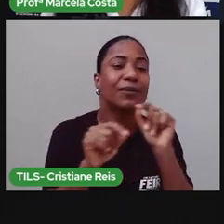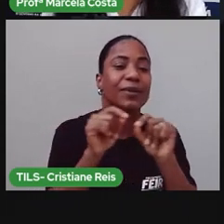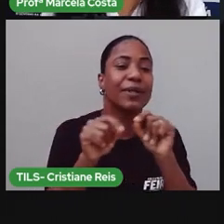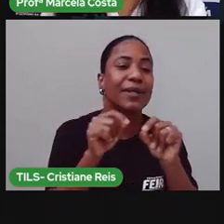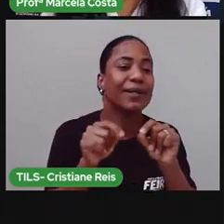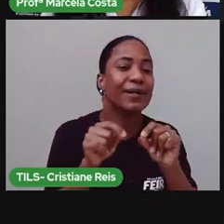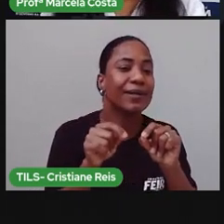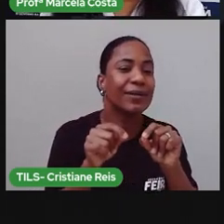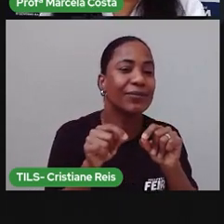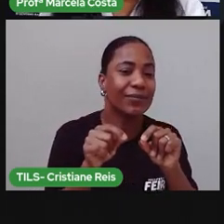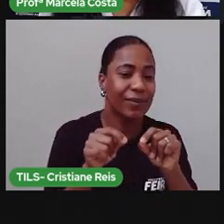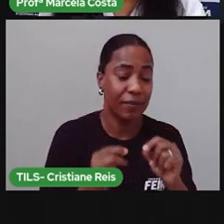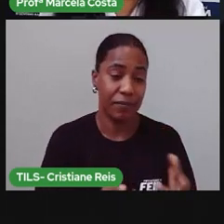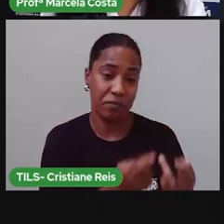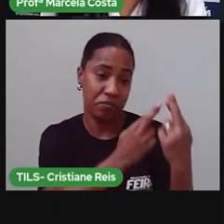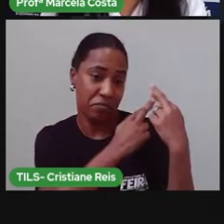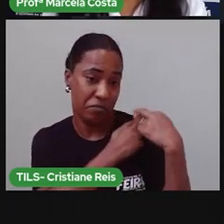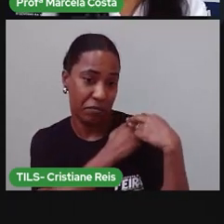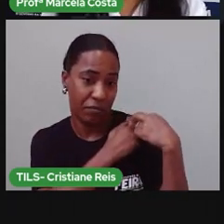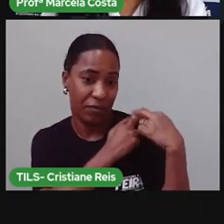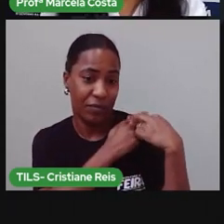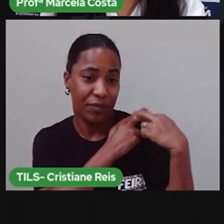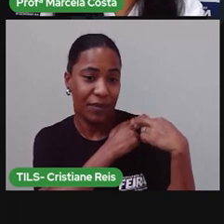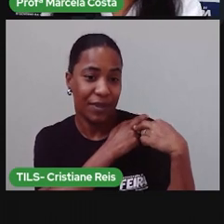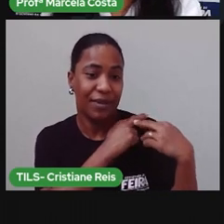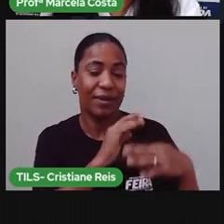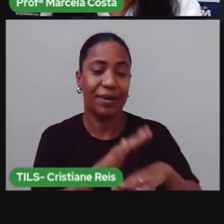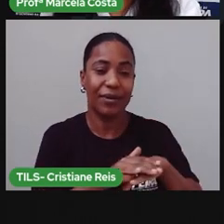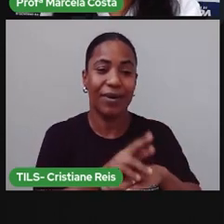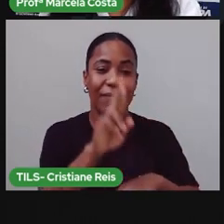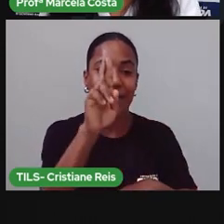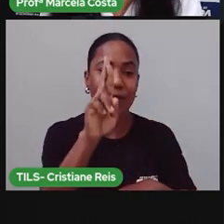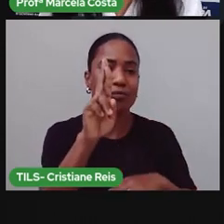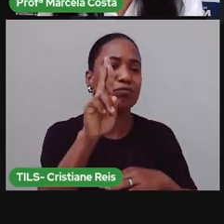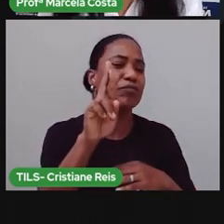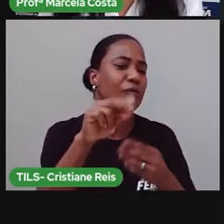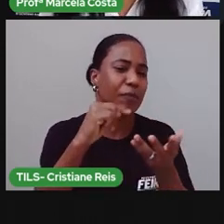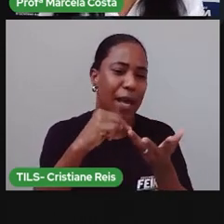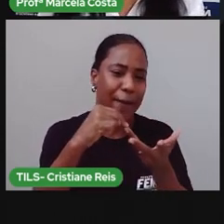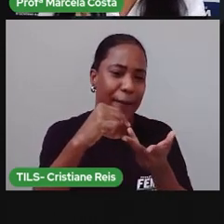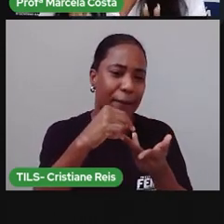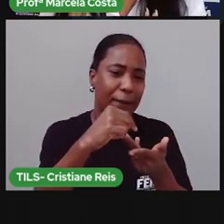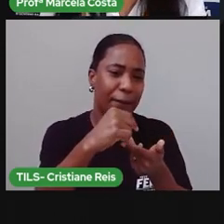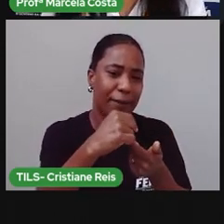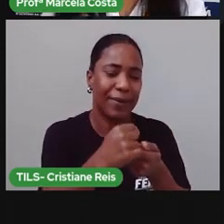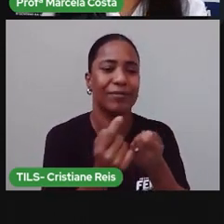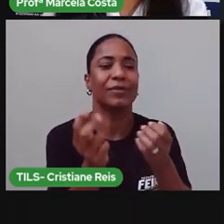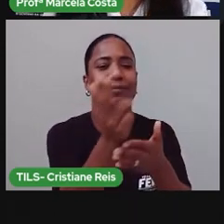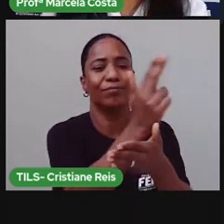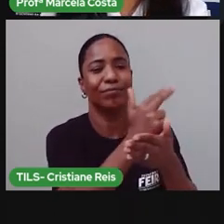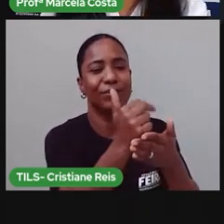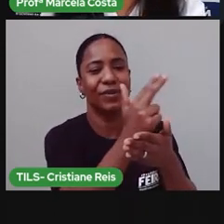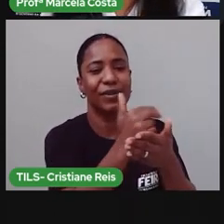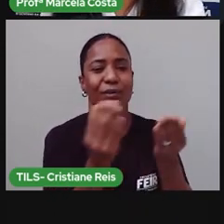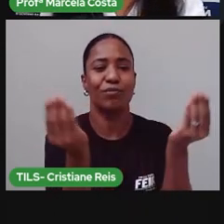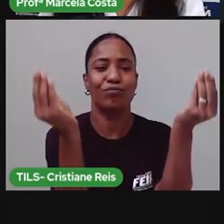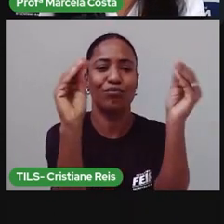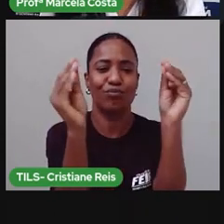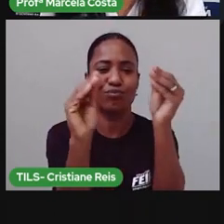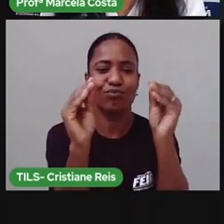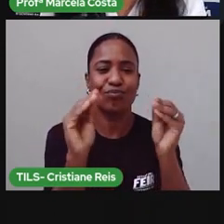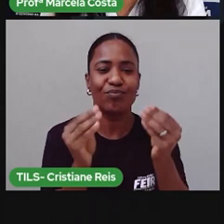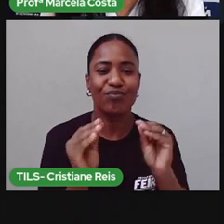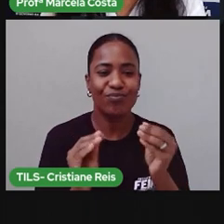desenhando as suas responsabilidades, as responsabilidades que fazem parte da sua rotina. E aí, você vai pegar esse painel e pode